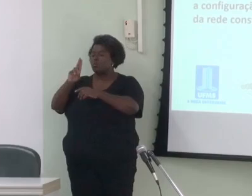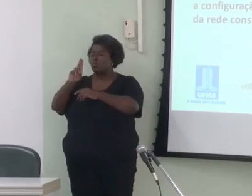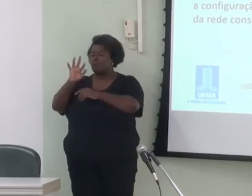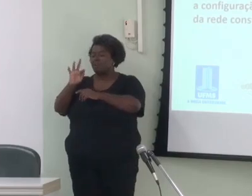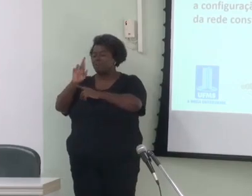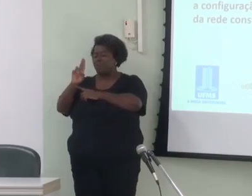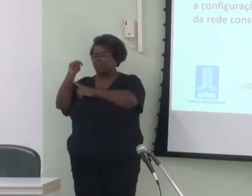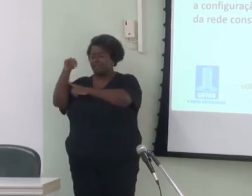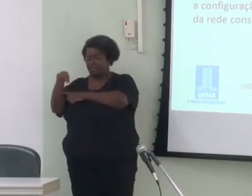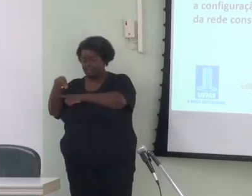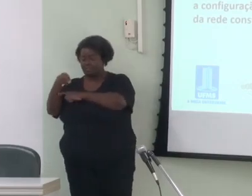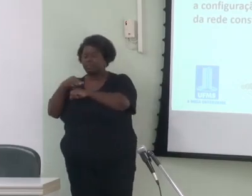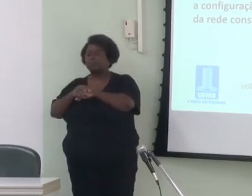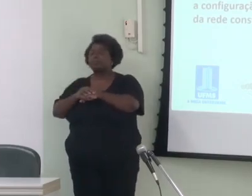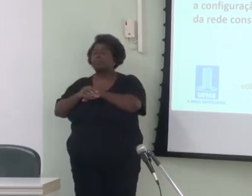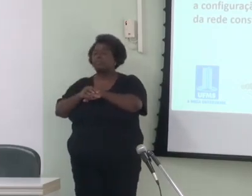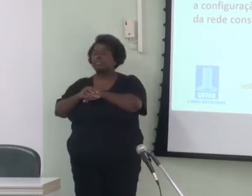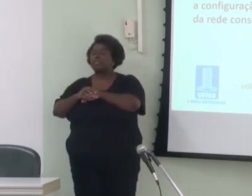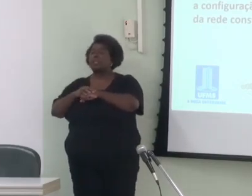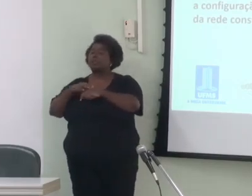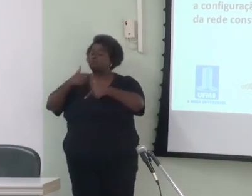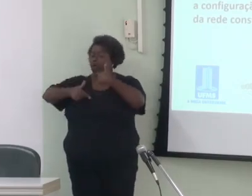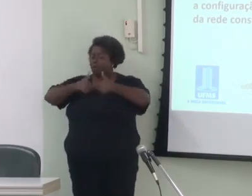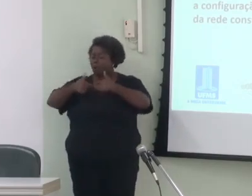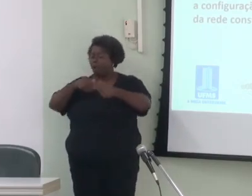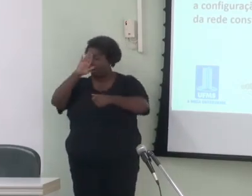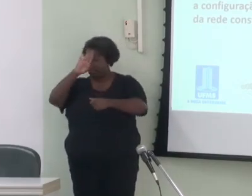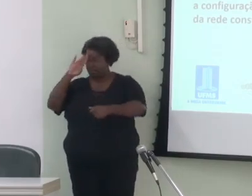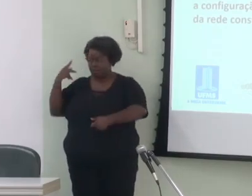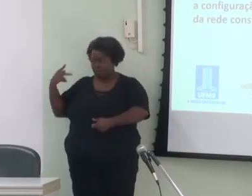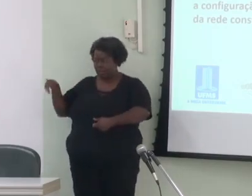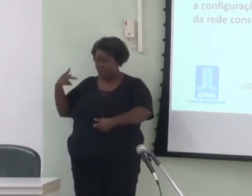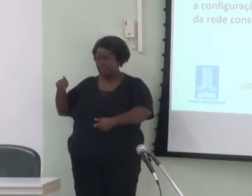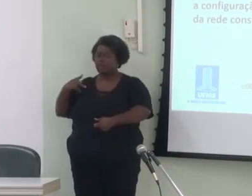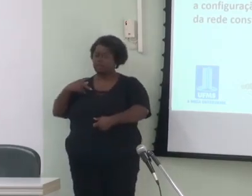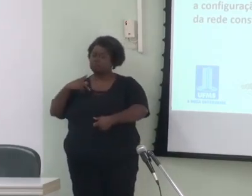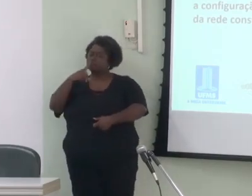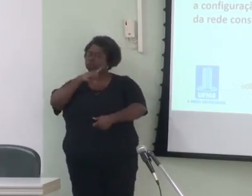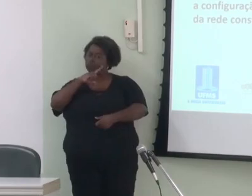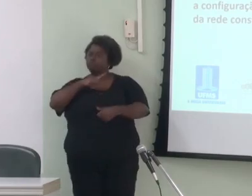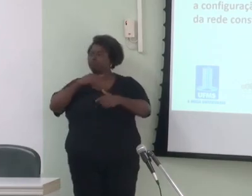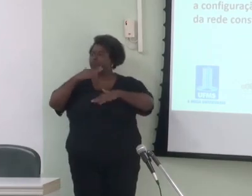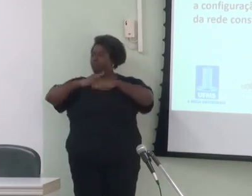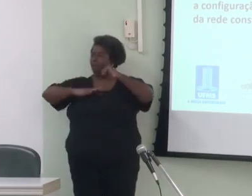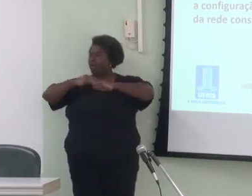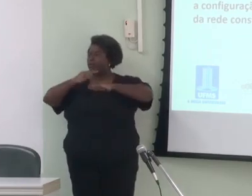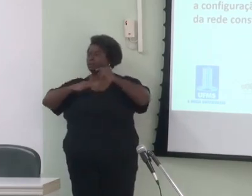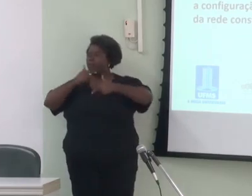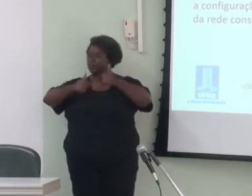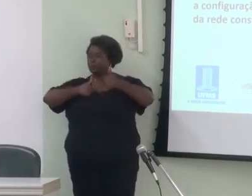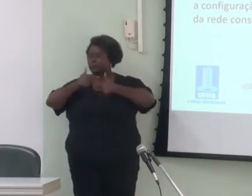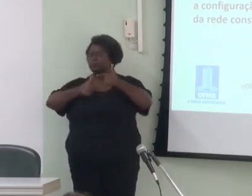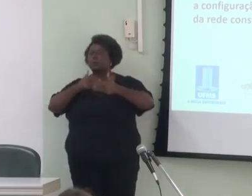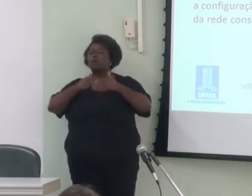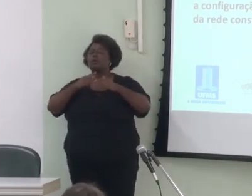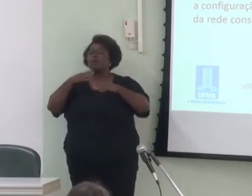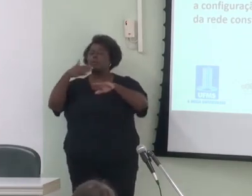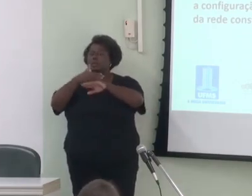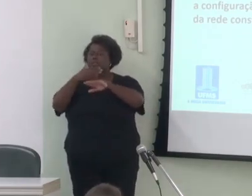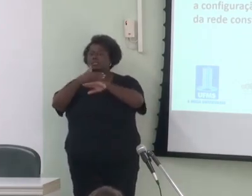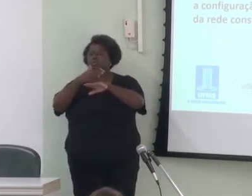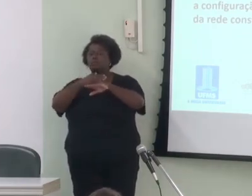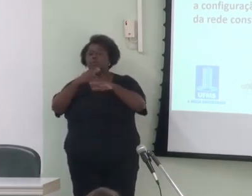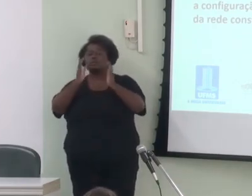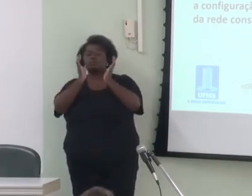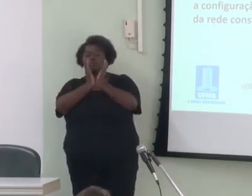dentre suas atividades acadêmicas destaca-se a atuação como membro da comissão de sintaxe da